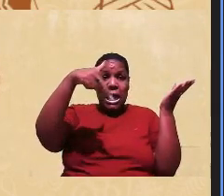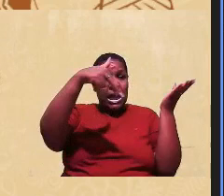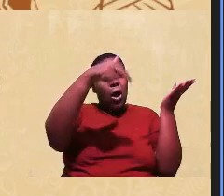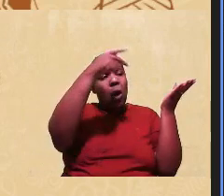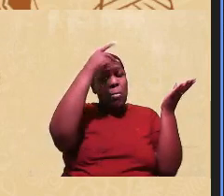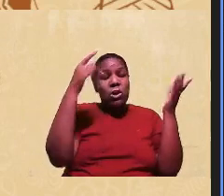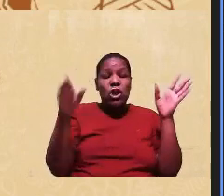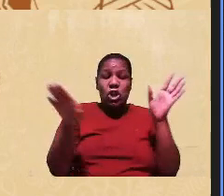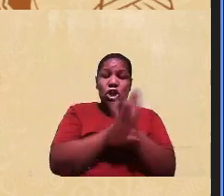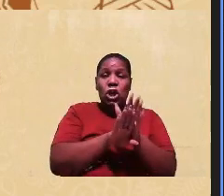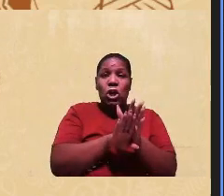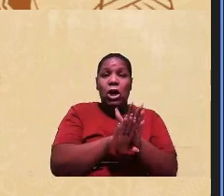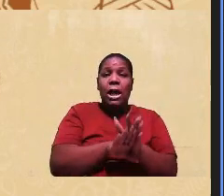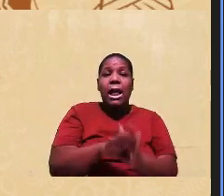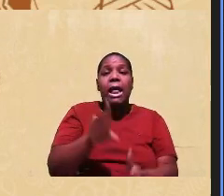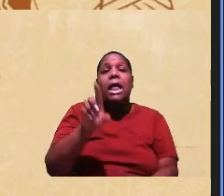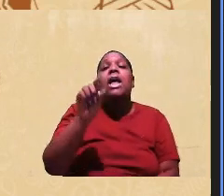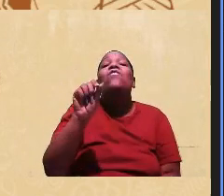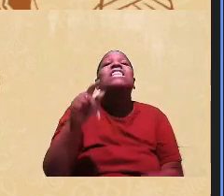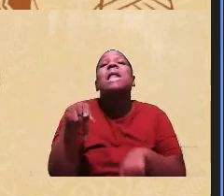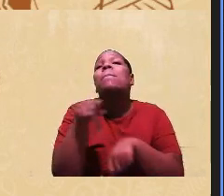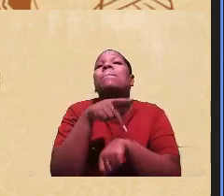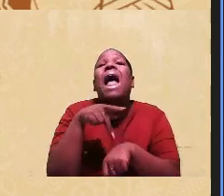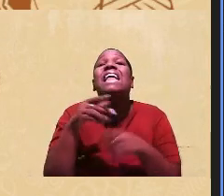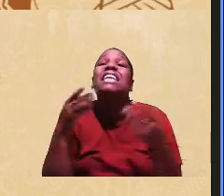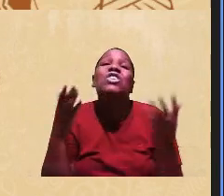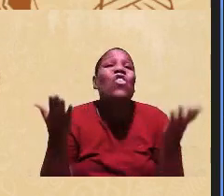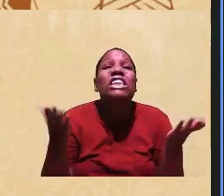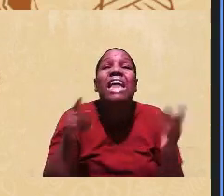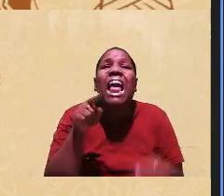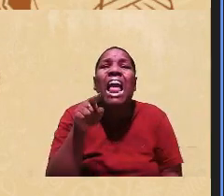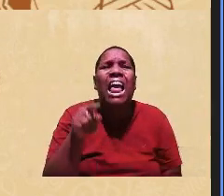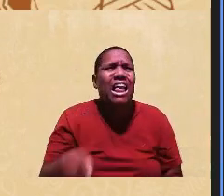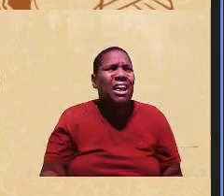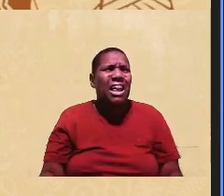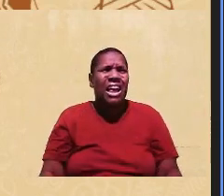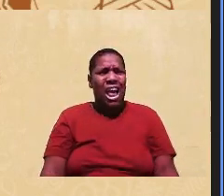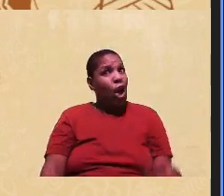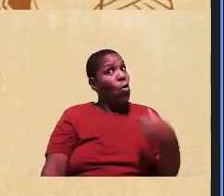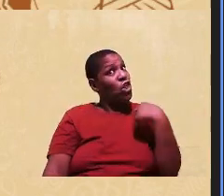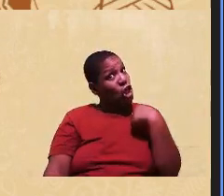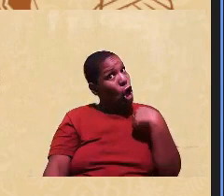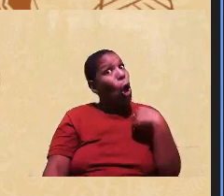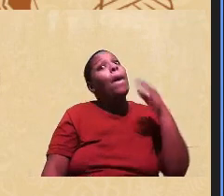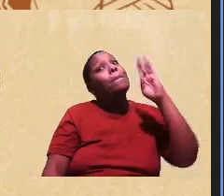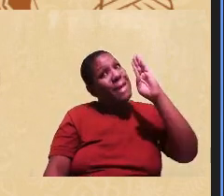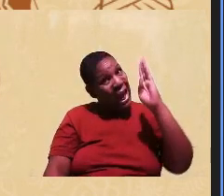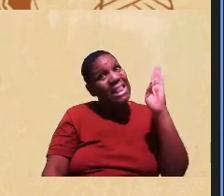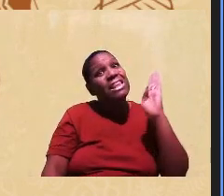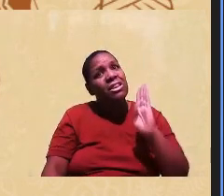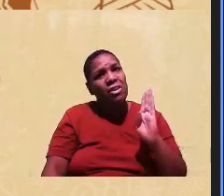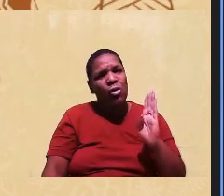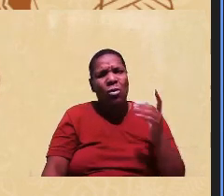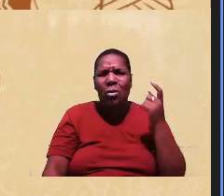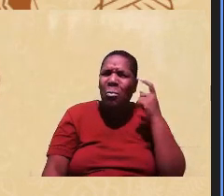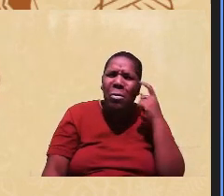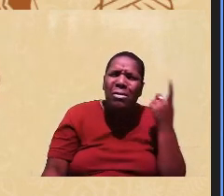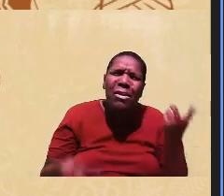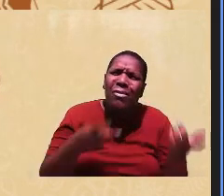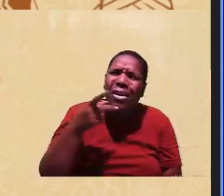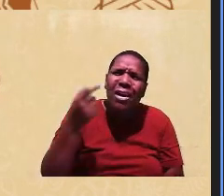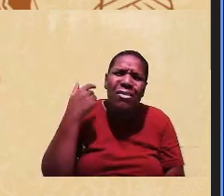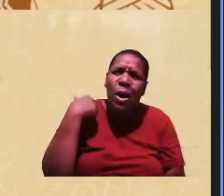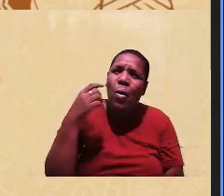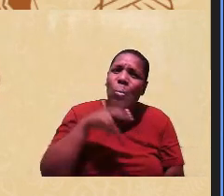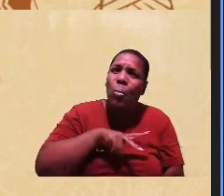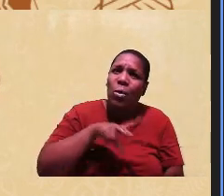mim e disse de que país você é? É eu, do Brasil. Que a pessoa achava que nem falava português.